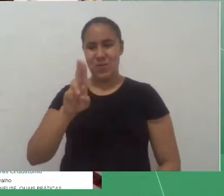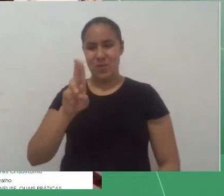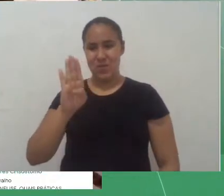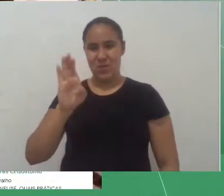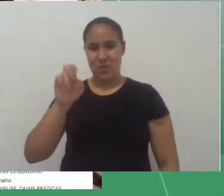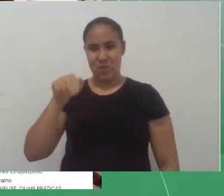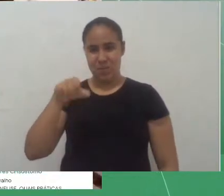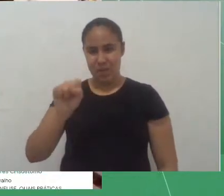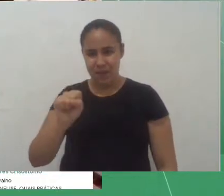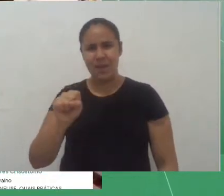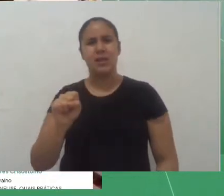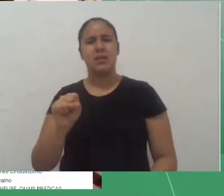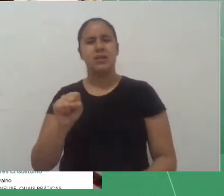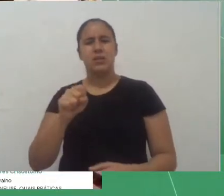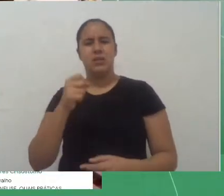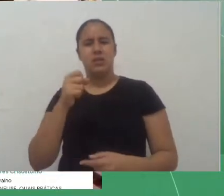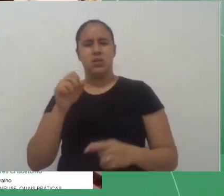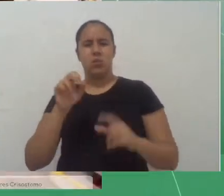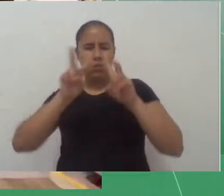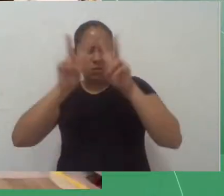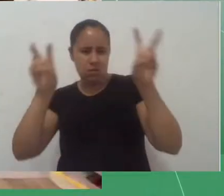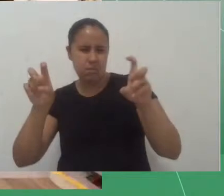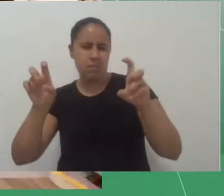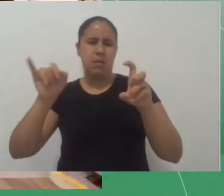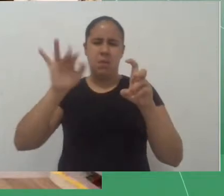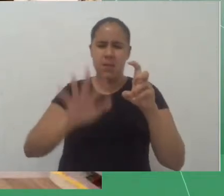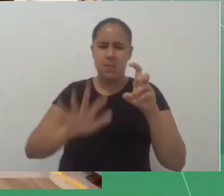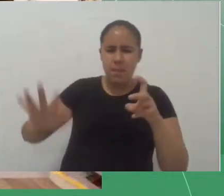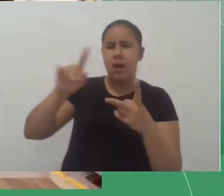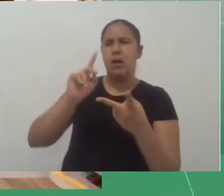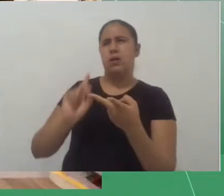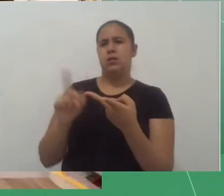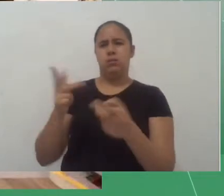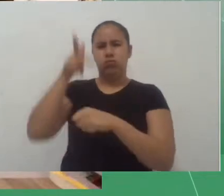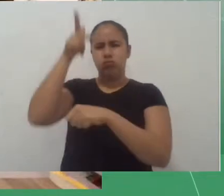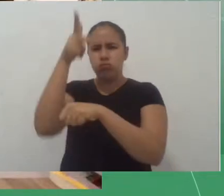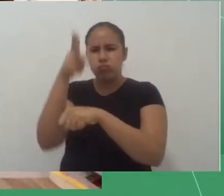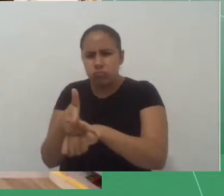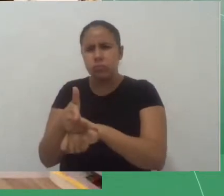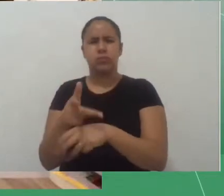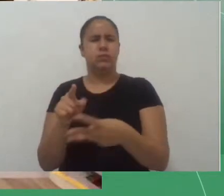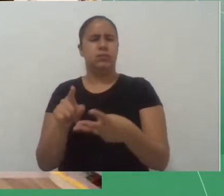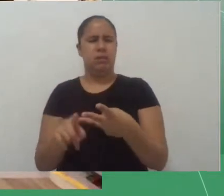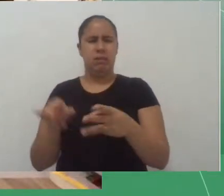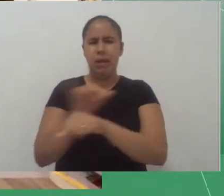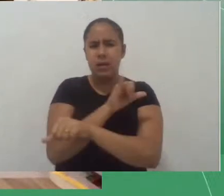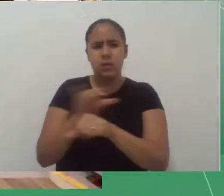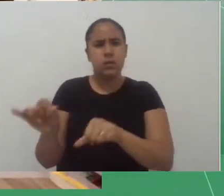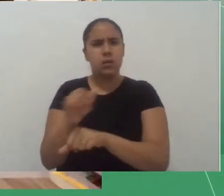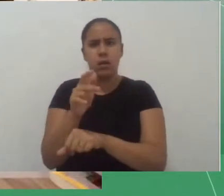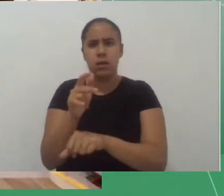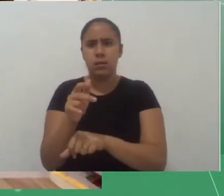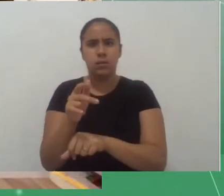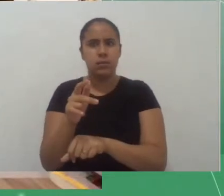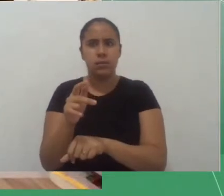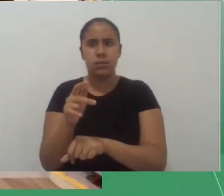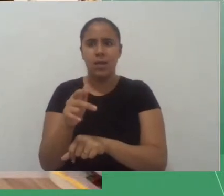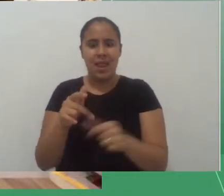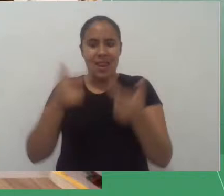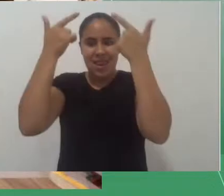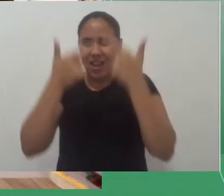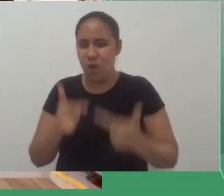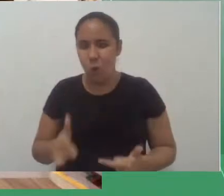vídeo da maneira que seja como é importante o que nos traz a linguagem não verbal